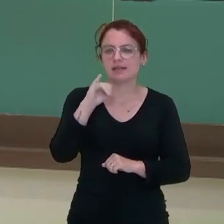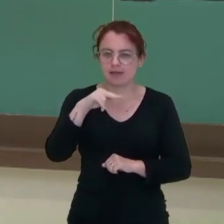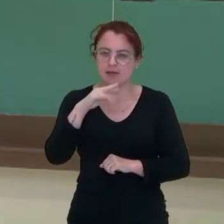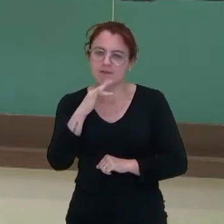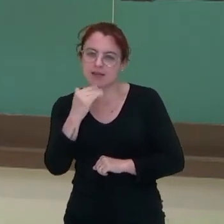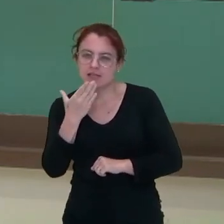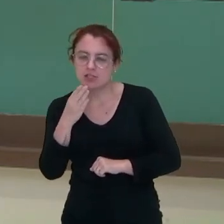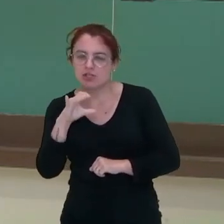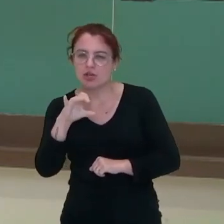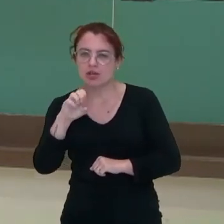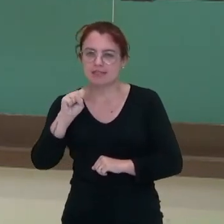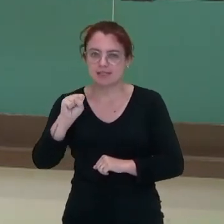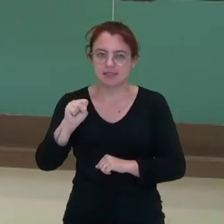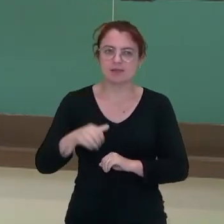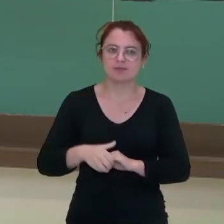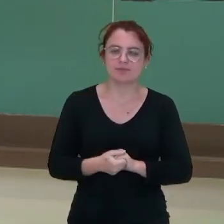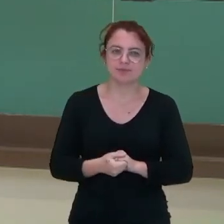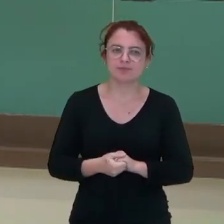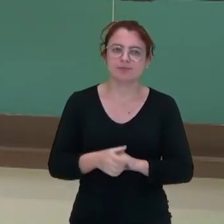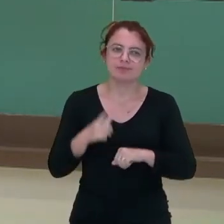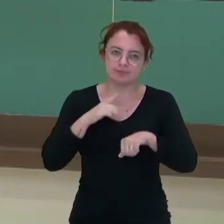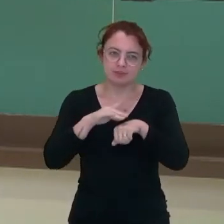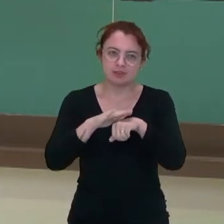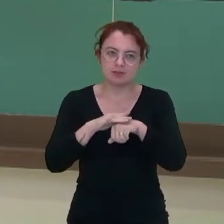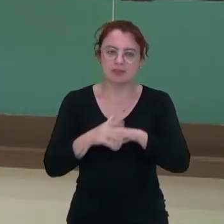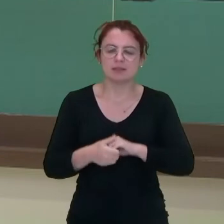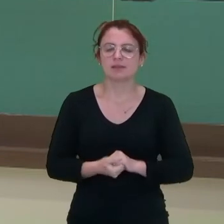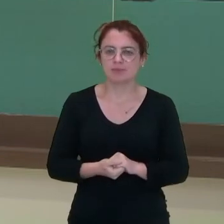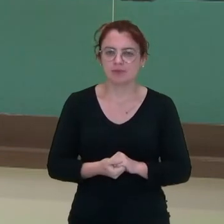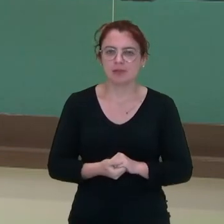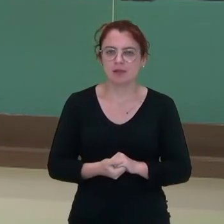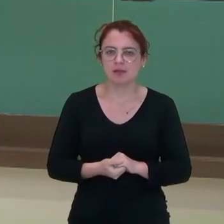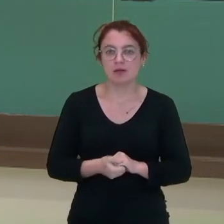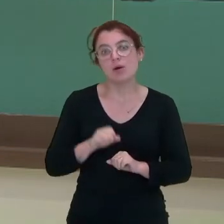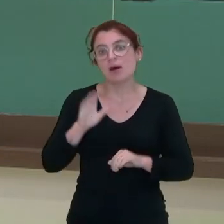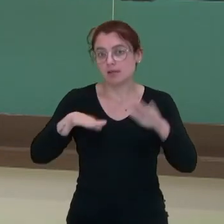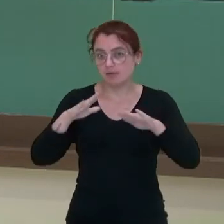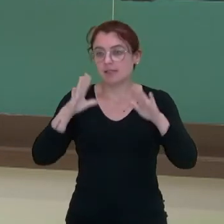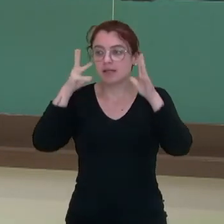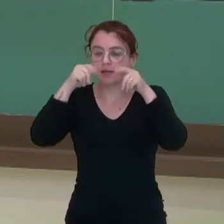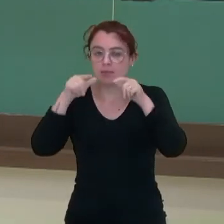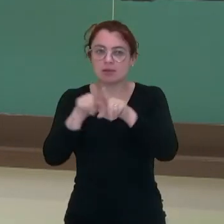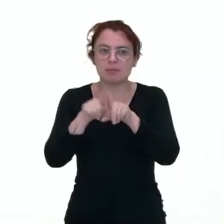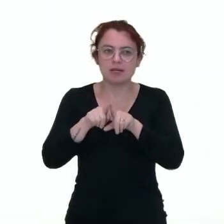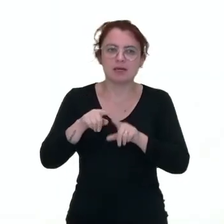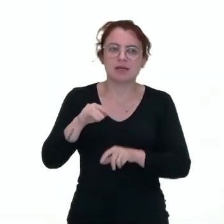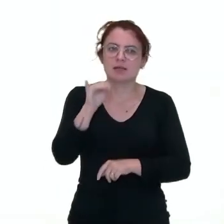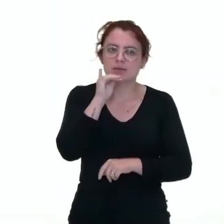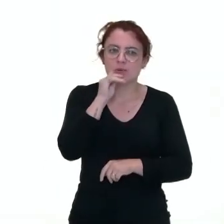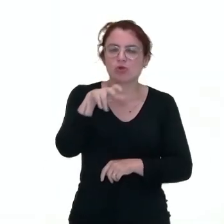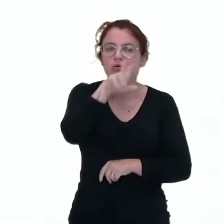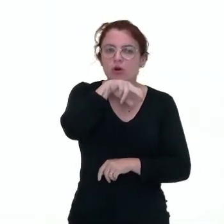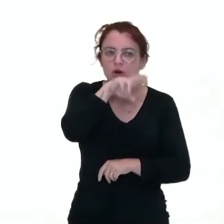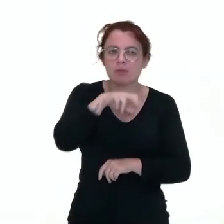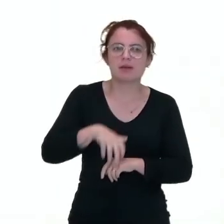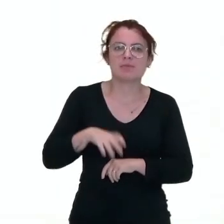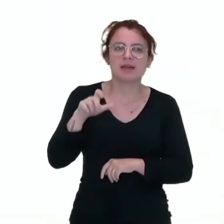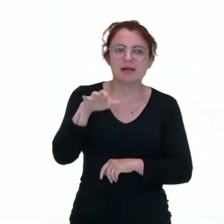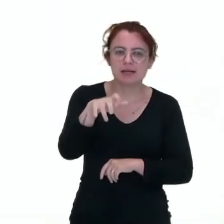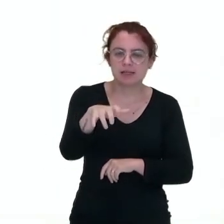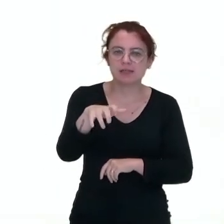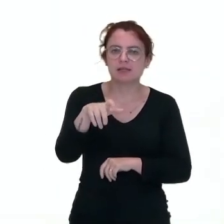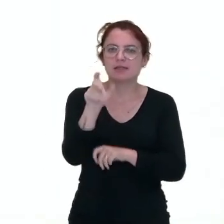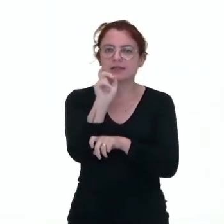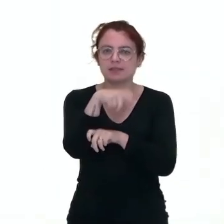por substâncias de agentes infecciosos ou a peçonha de alguns animais. Entre eles, a cobra, a aranha